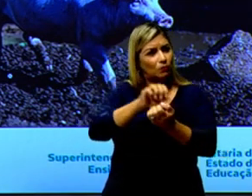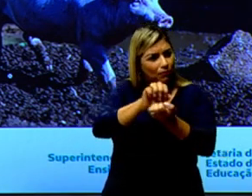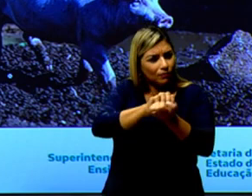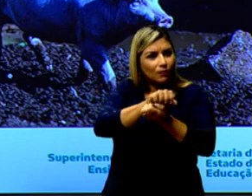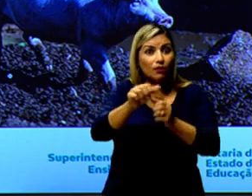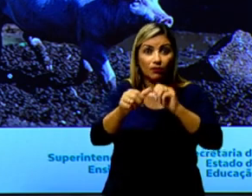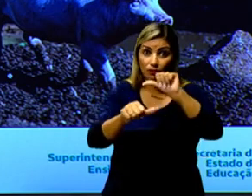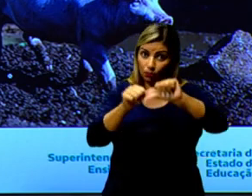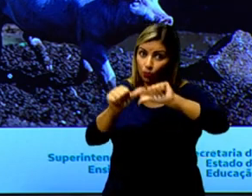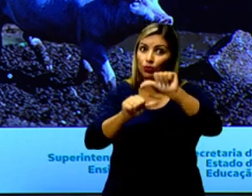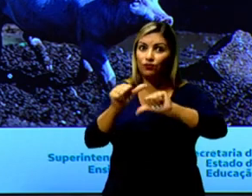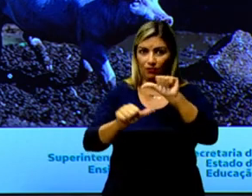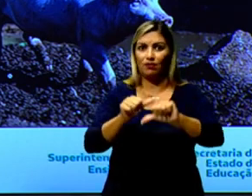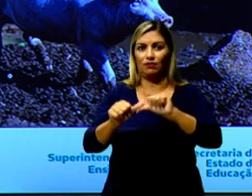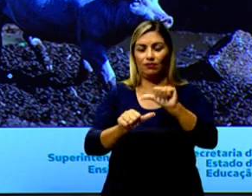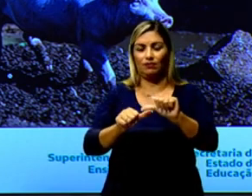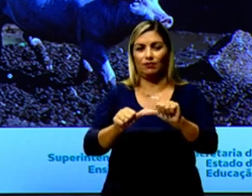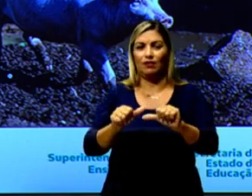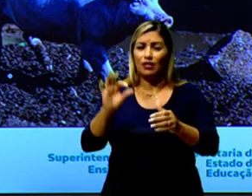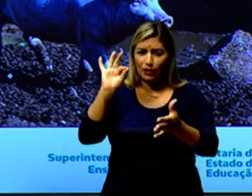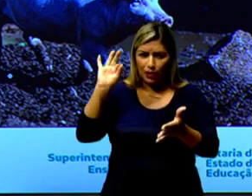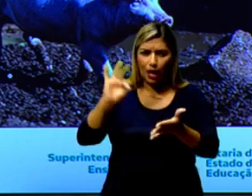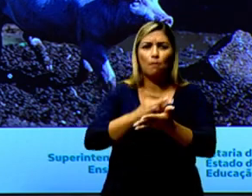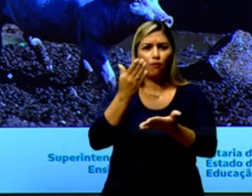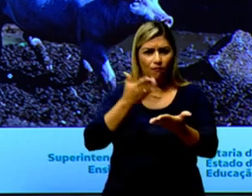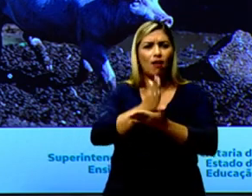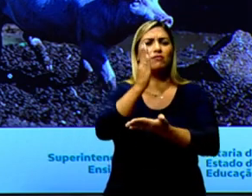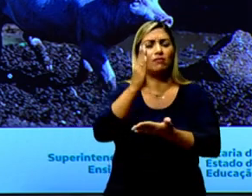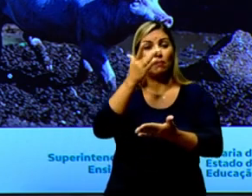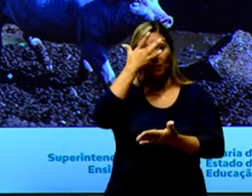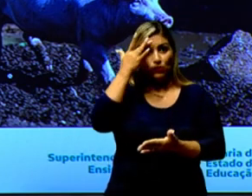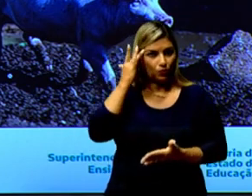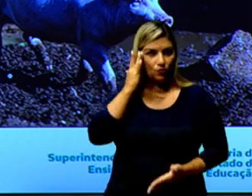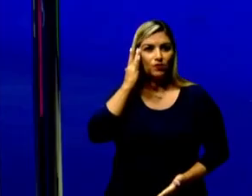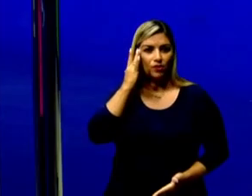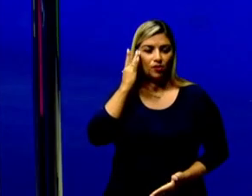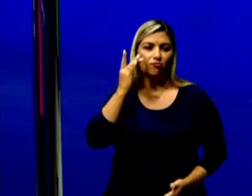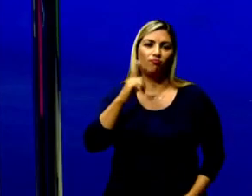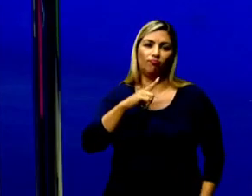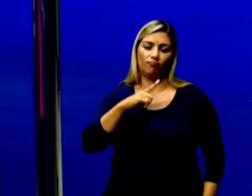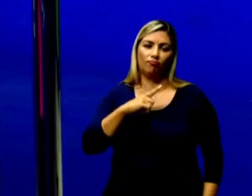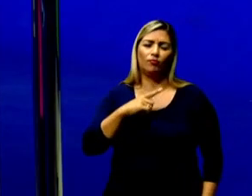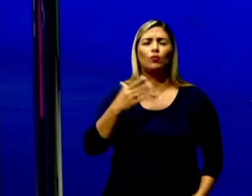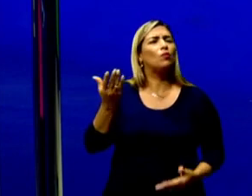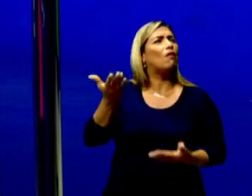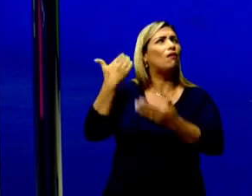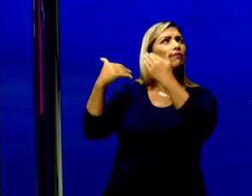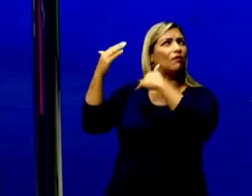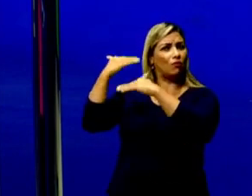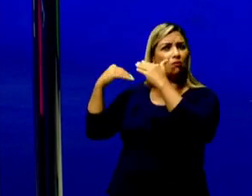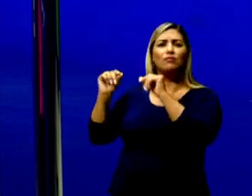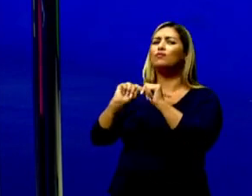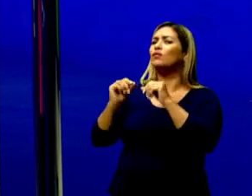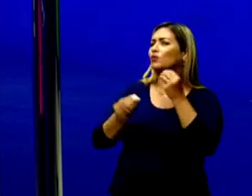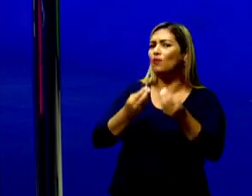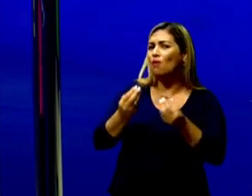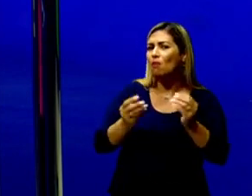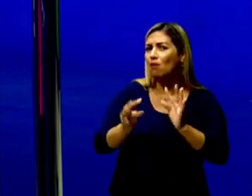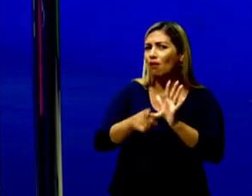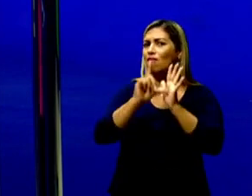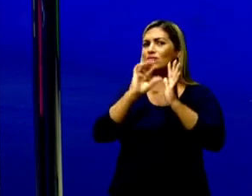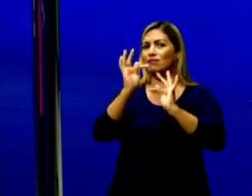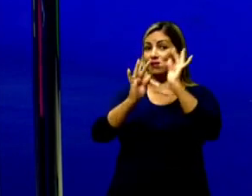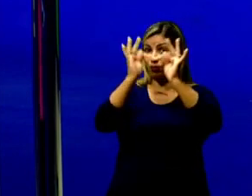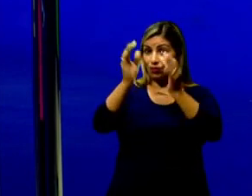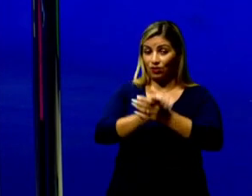modificadas e aprovada para o uso em pacientes. Como que era feito anteriormente, antes dessa tecnologia?